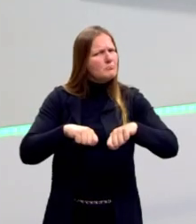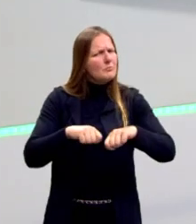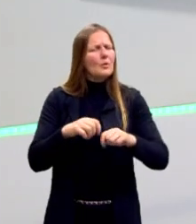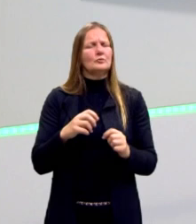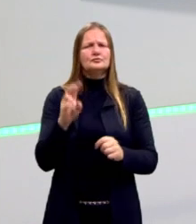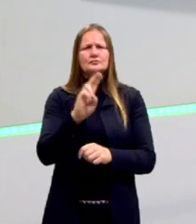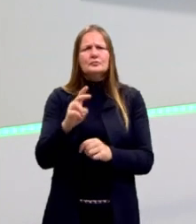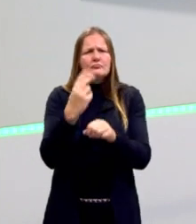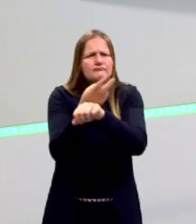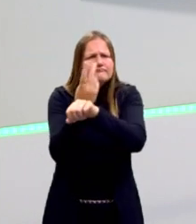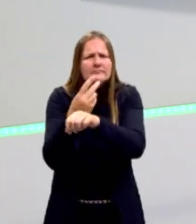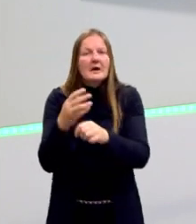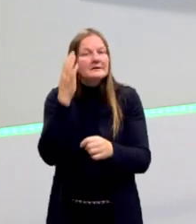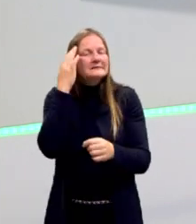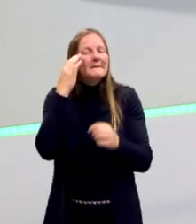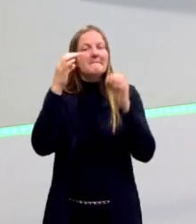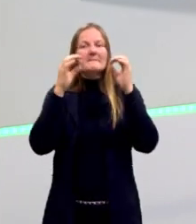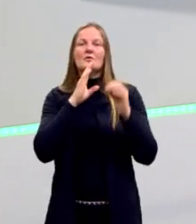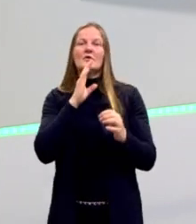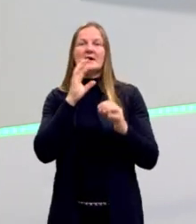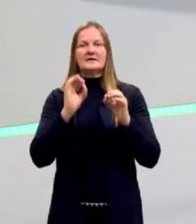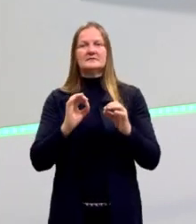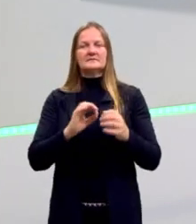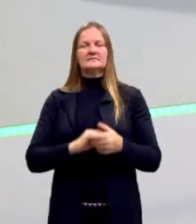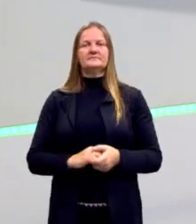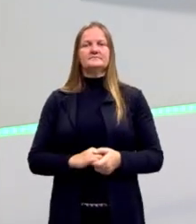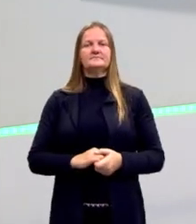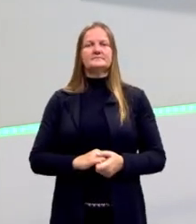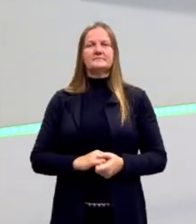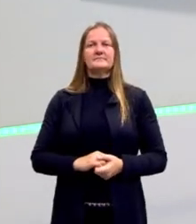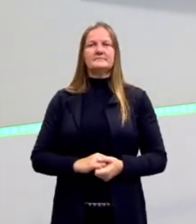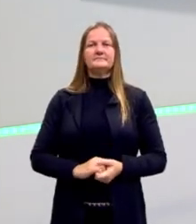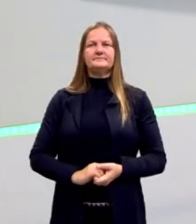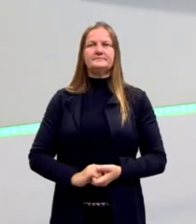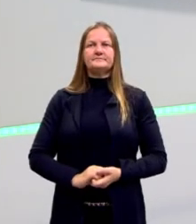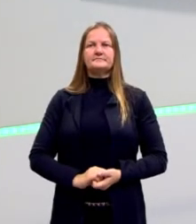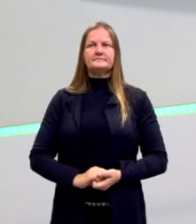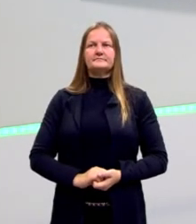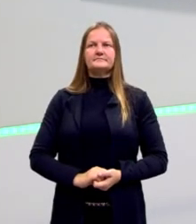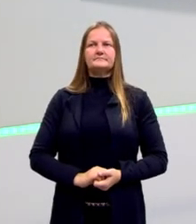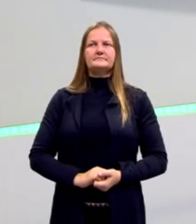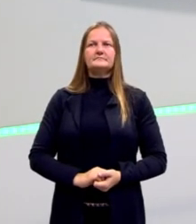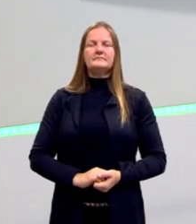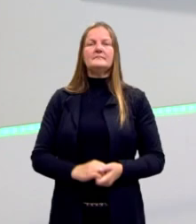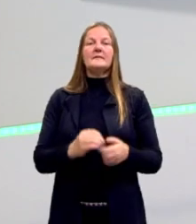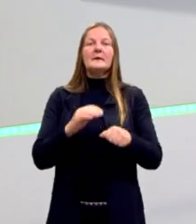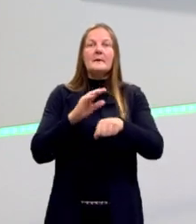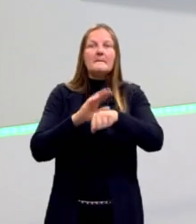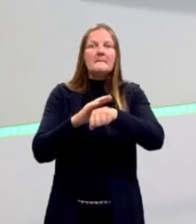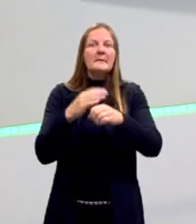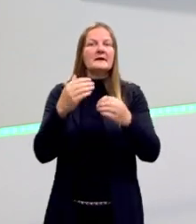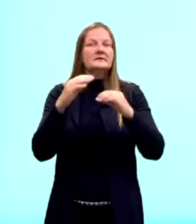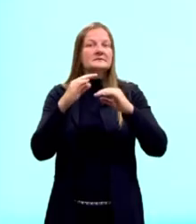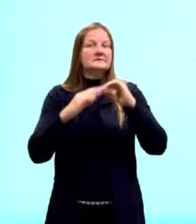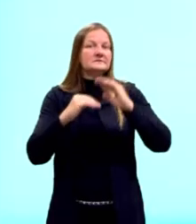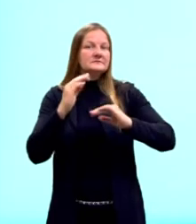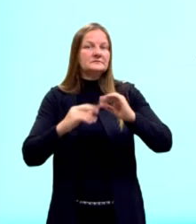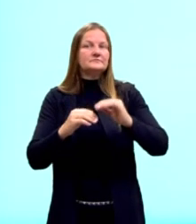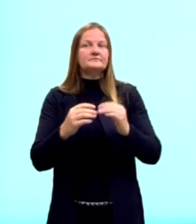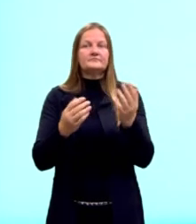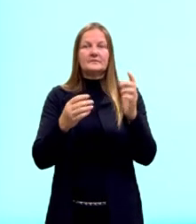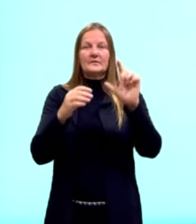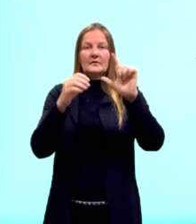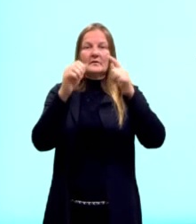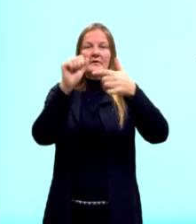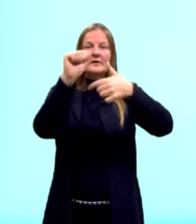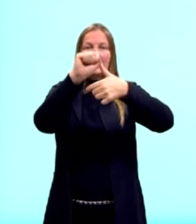de buscar e chegar numa raiz que vocês já conhecem. Aqui, então, voltei nas nossas alternativas